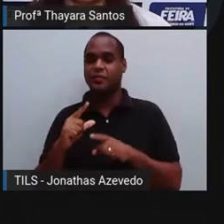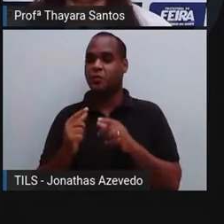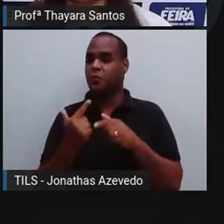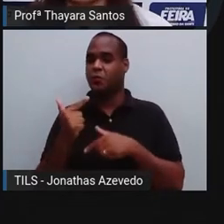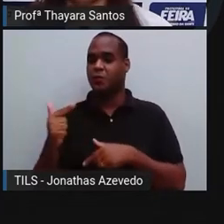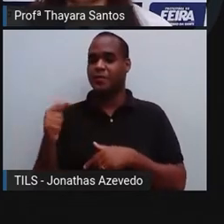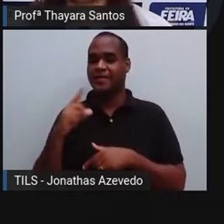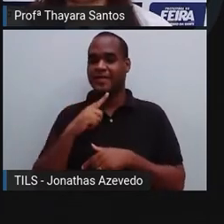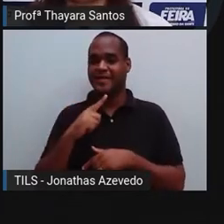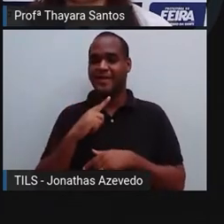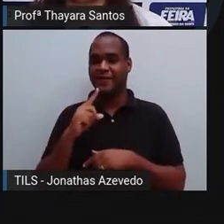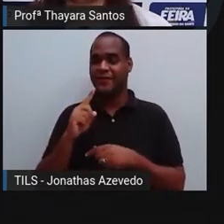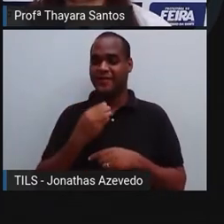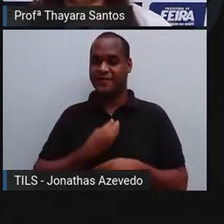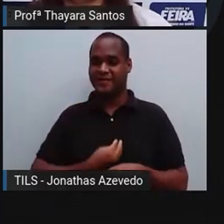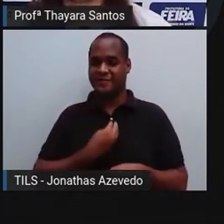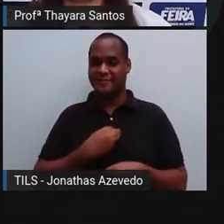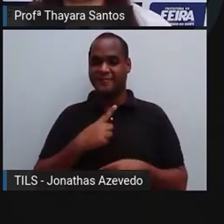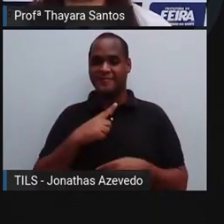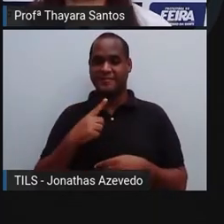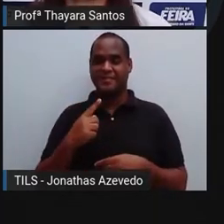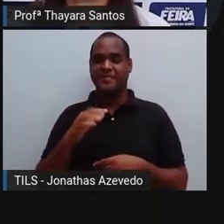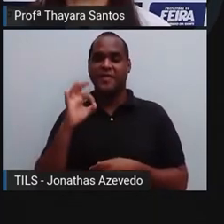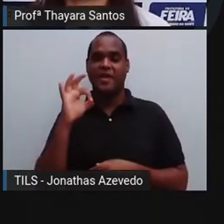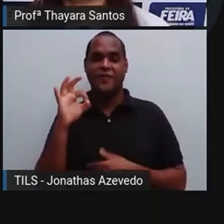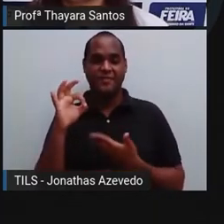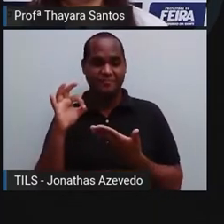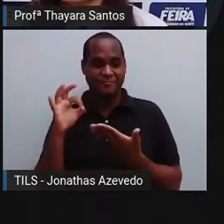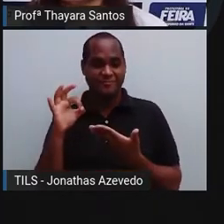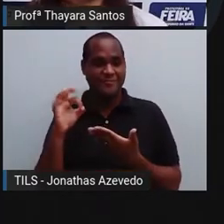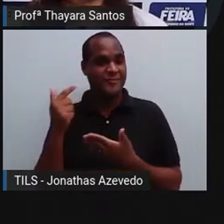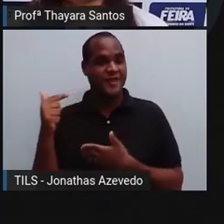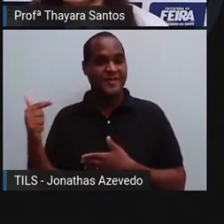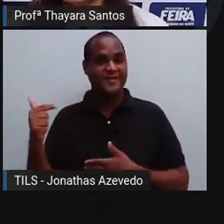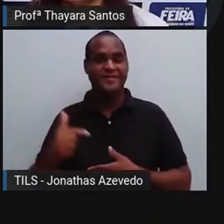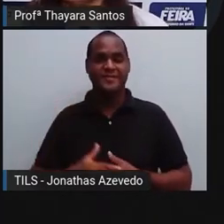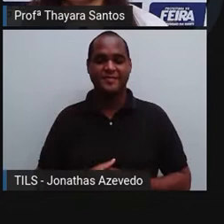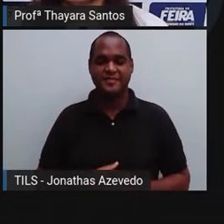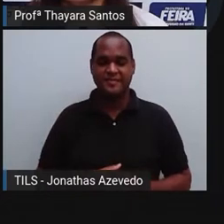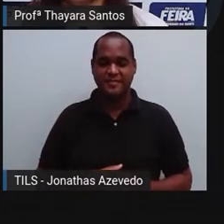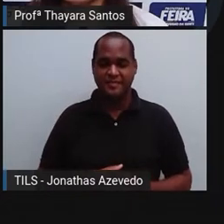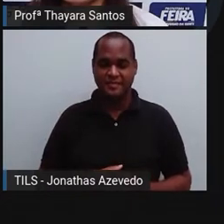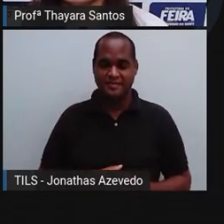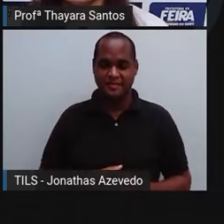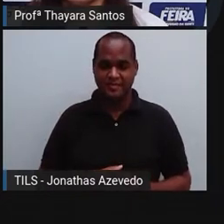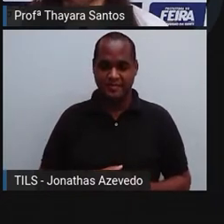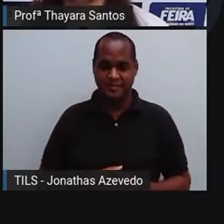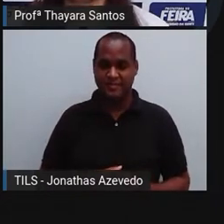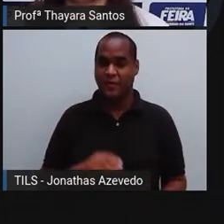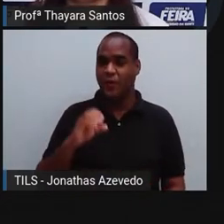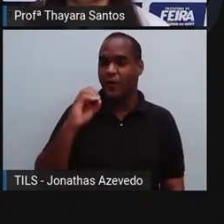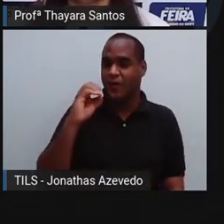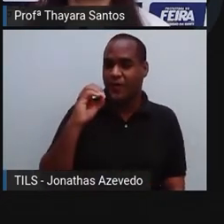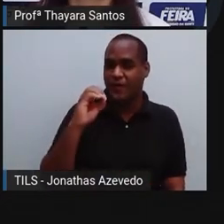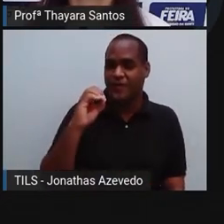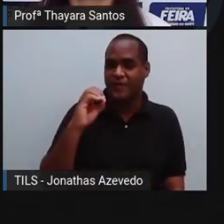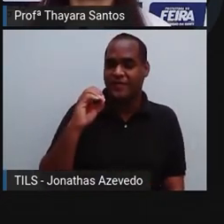não tem. Já gastei uma vida. Letra S, também não tem. Então, letra O.